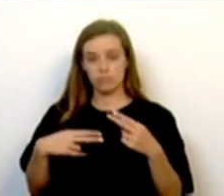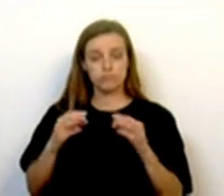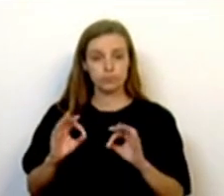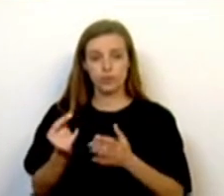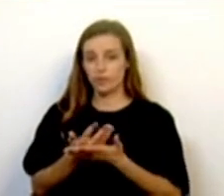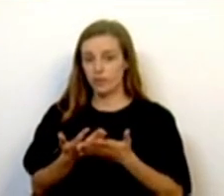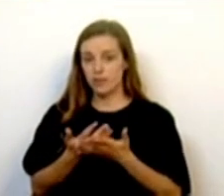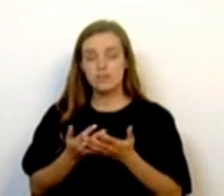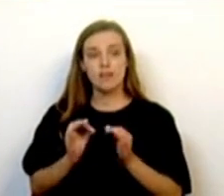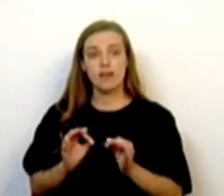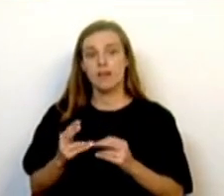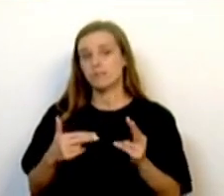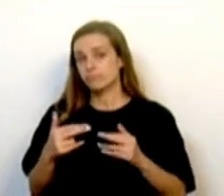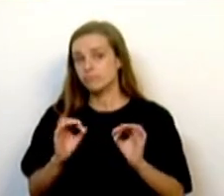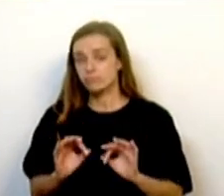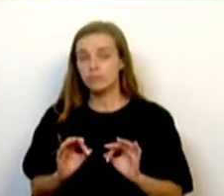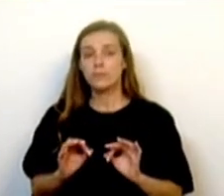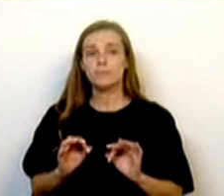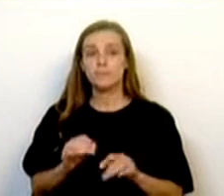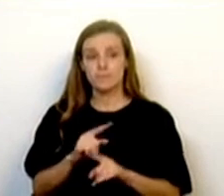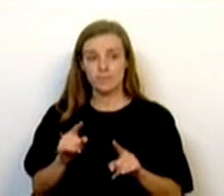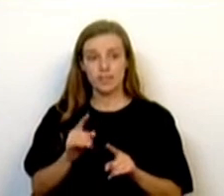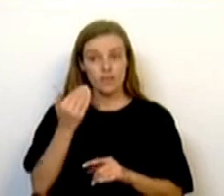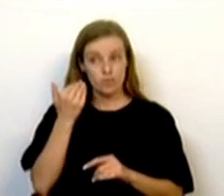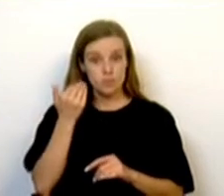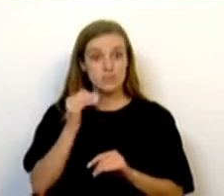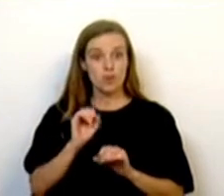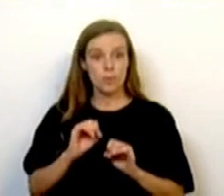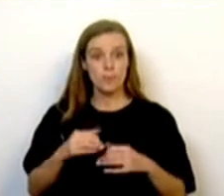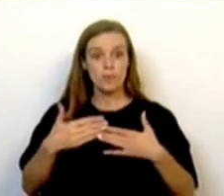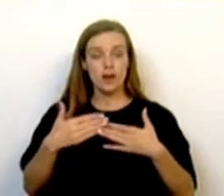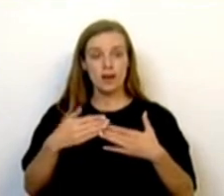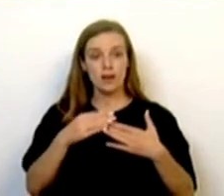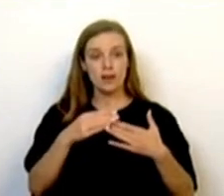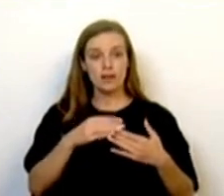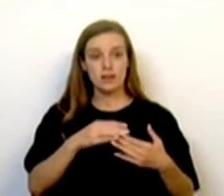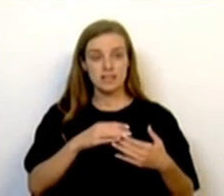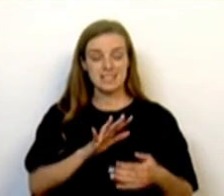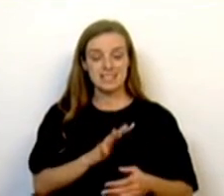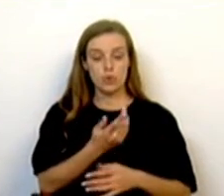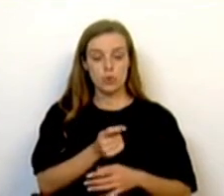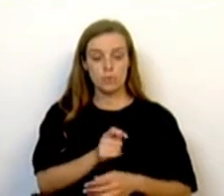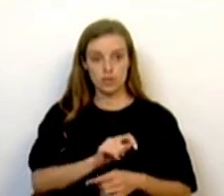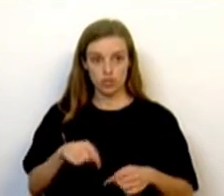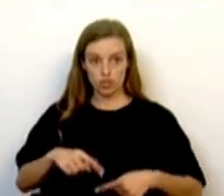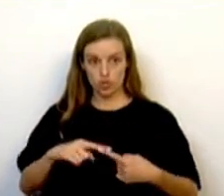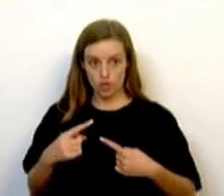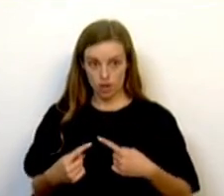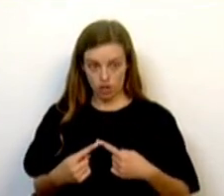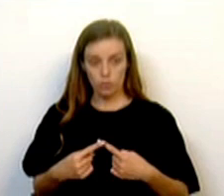noção coletiva vem cá para baixo. Pois os dados do primeiro trimestre, aliás, dos primeiros 5 meses deste